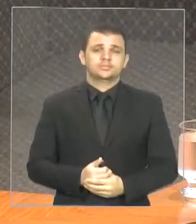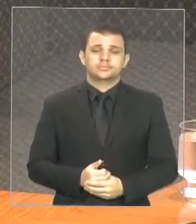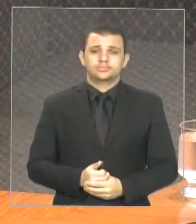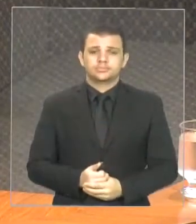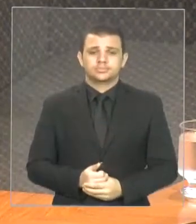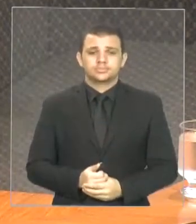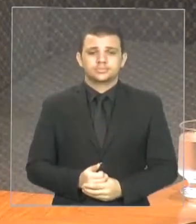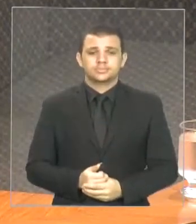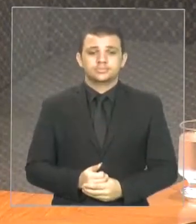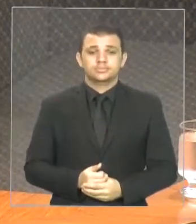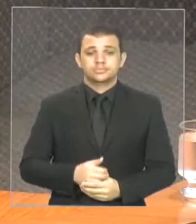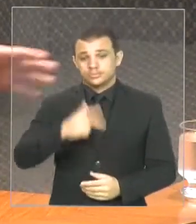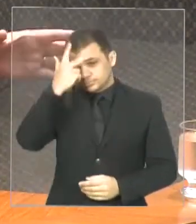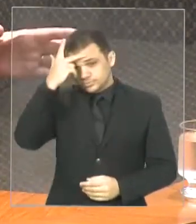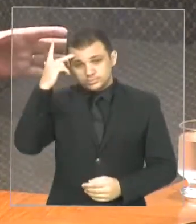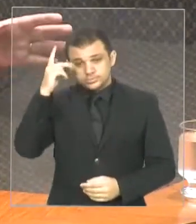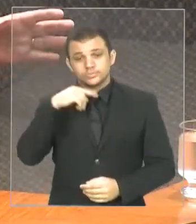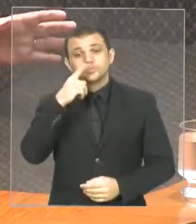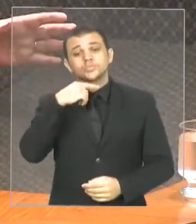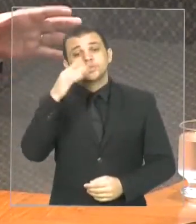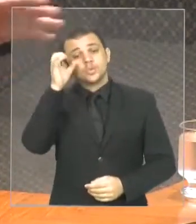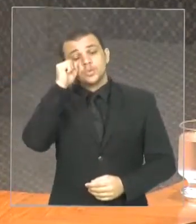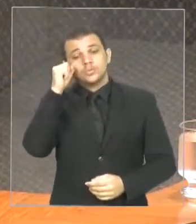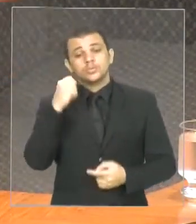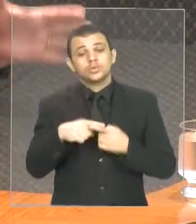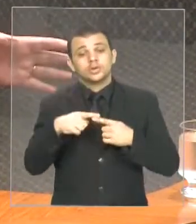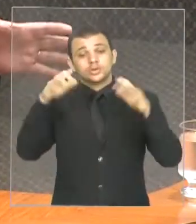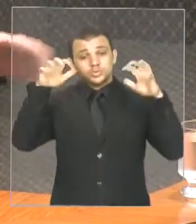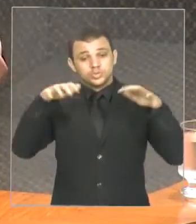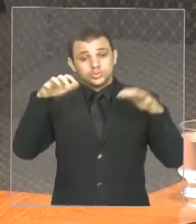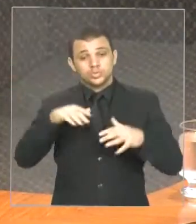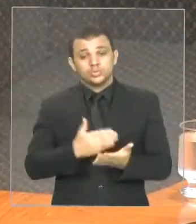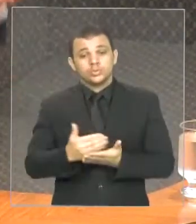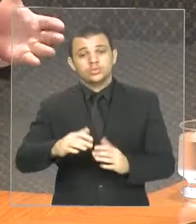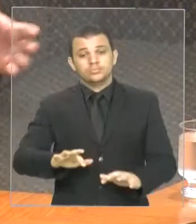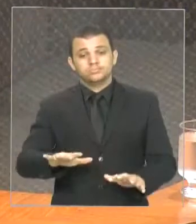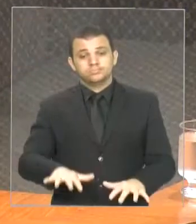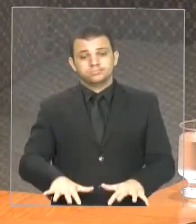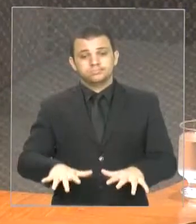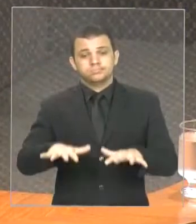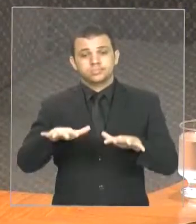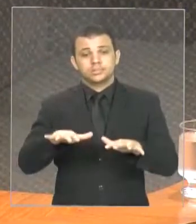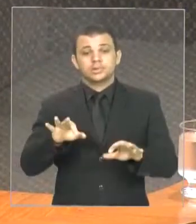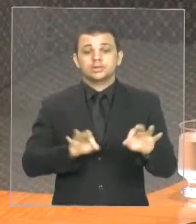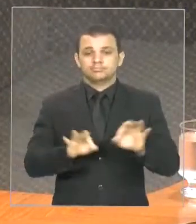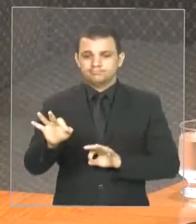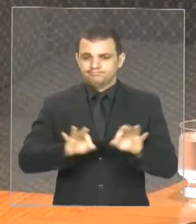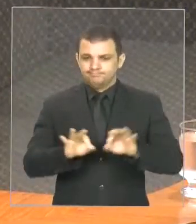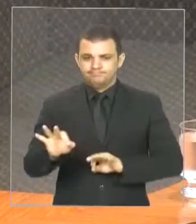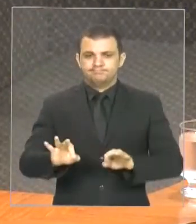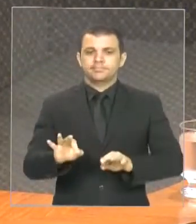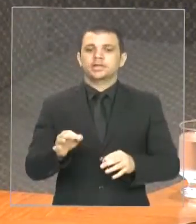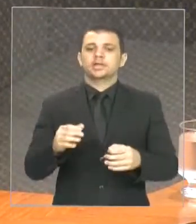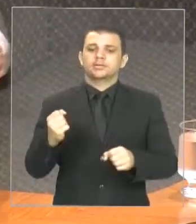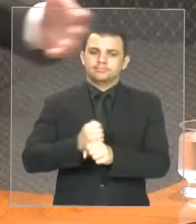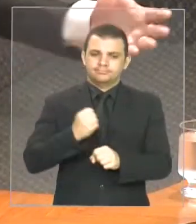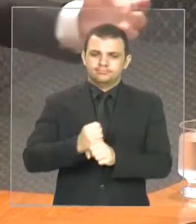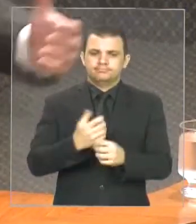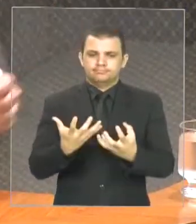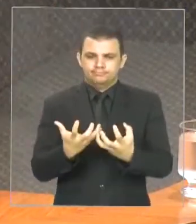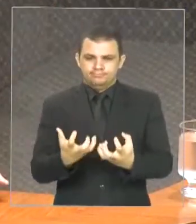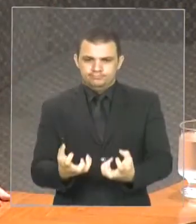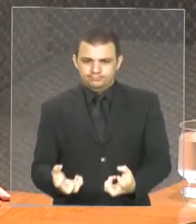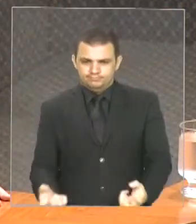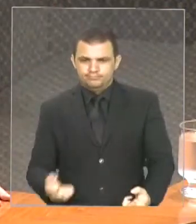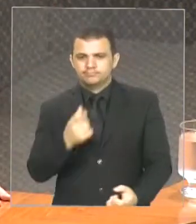deputado. E as pessoas não conseguiam dormir quando chovia, porque era tudo alagado. Foi feita uma grande obra de macro-drenagem lá e foi resolvido